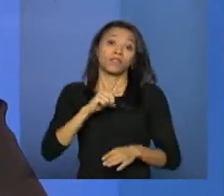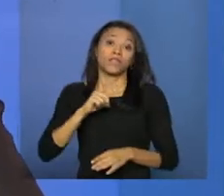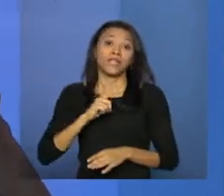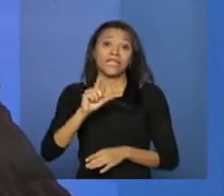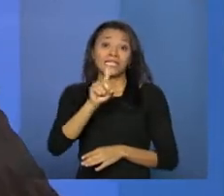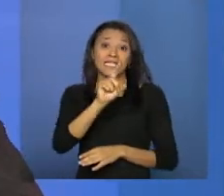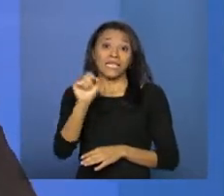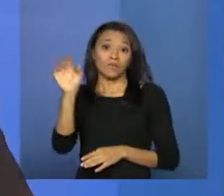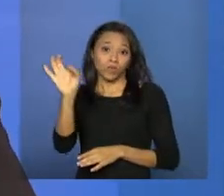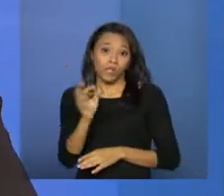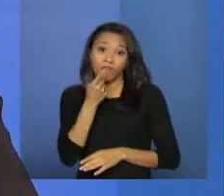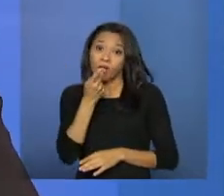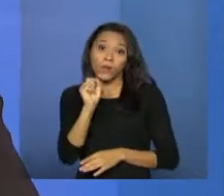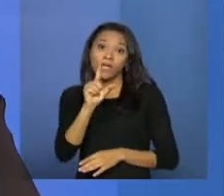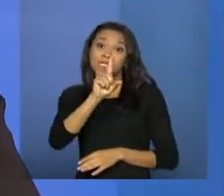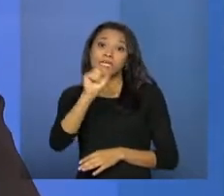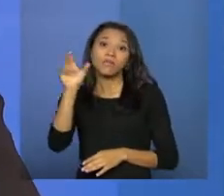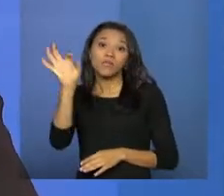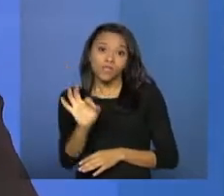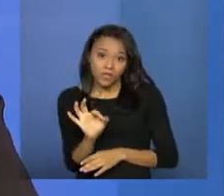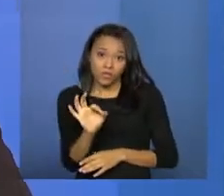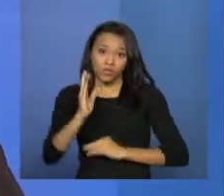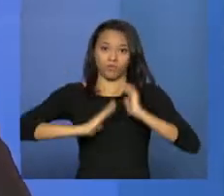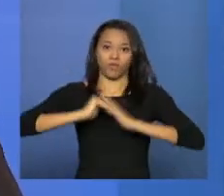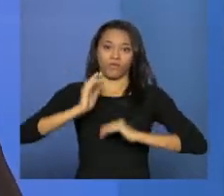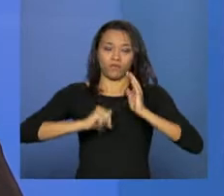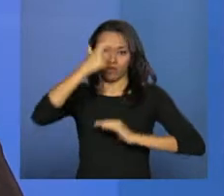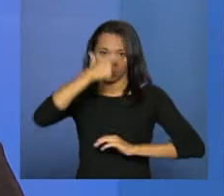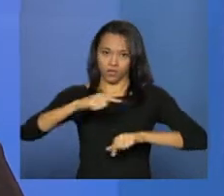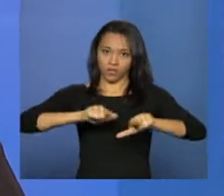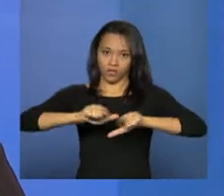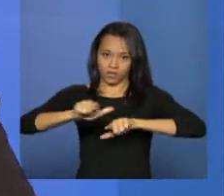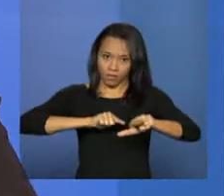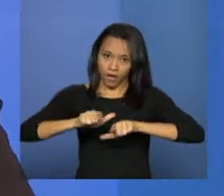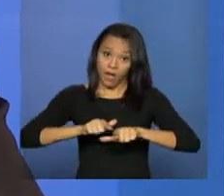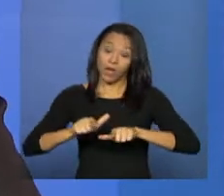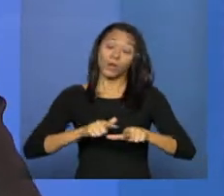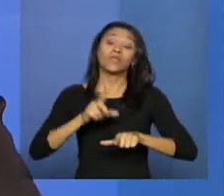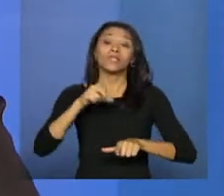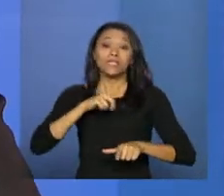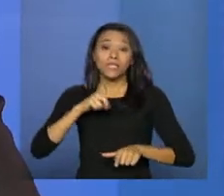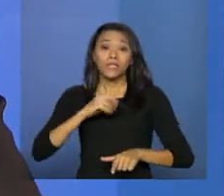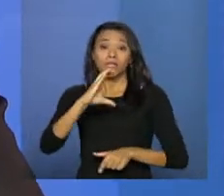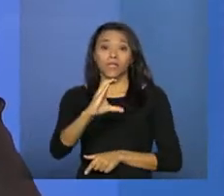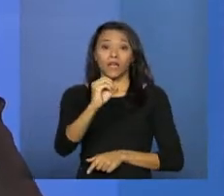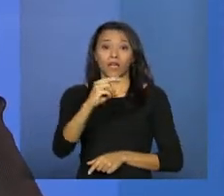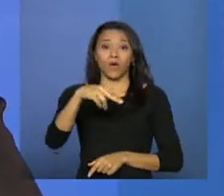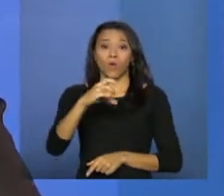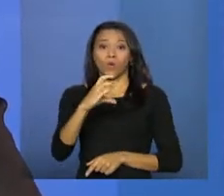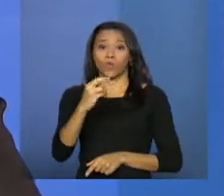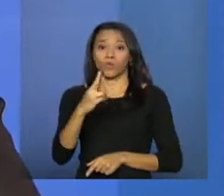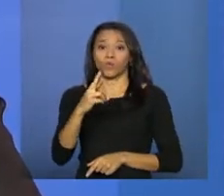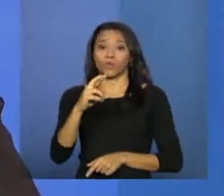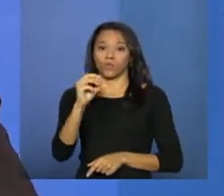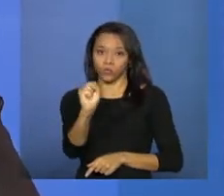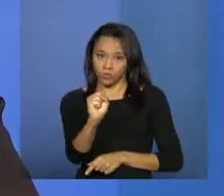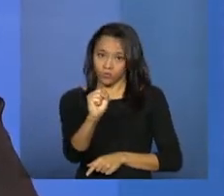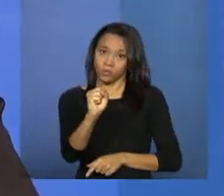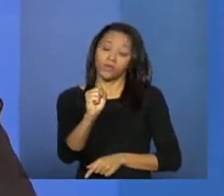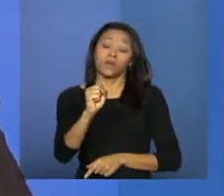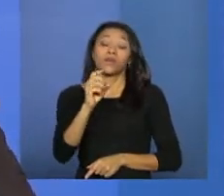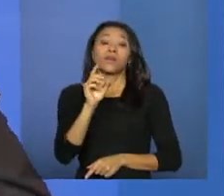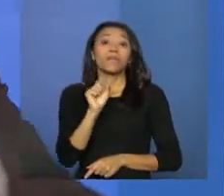equipes concursadas no âmbito dos 26 estados brasileiros, para que esse estado tenha